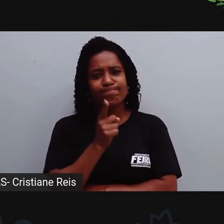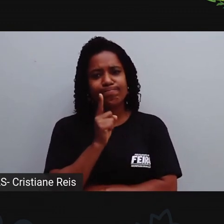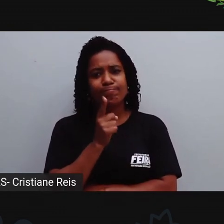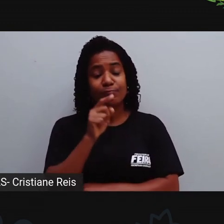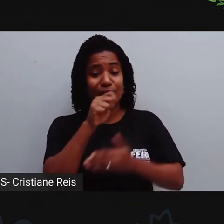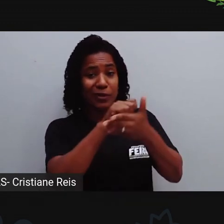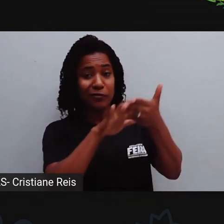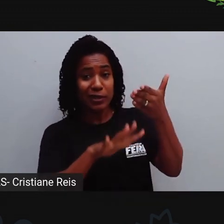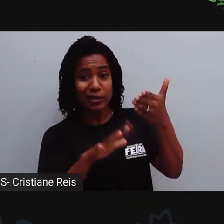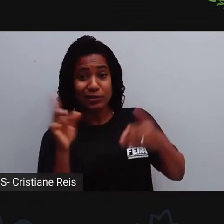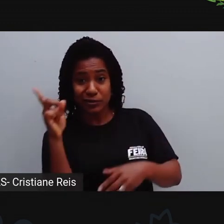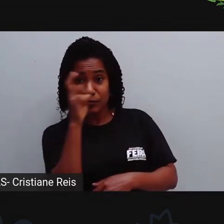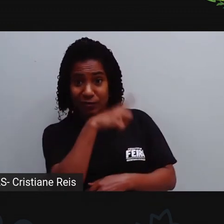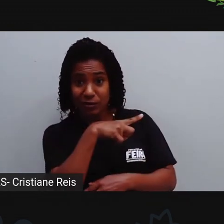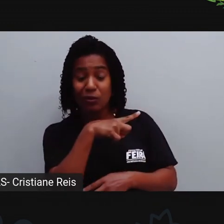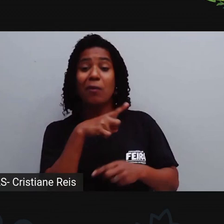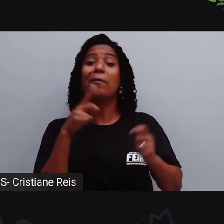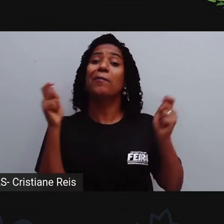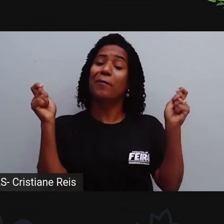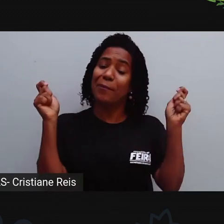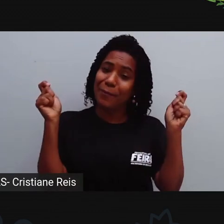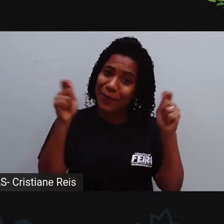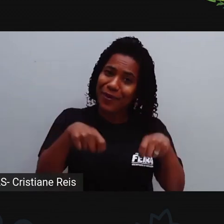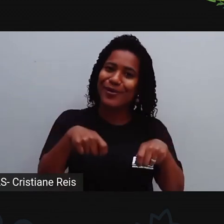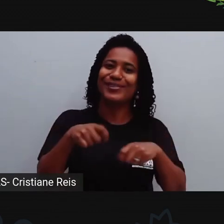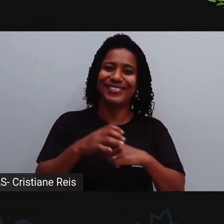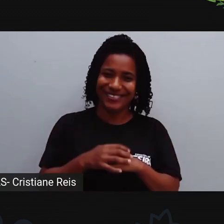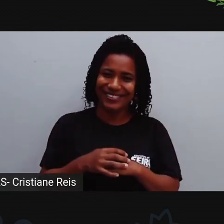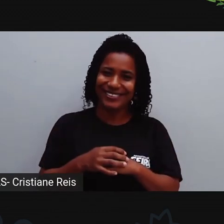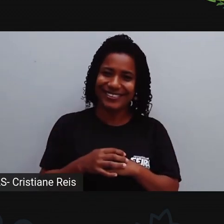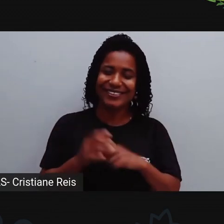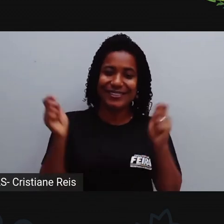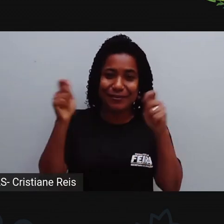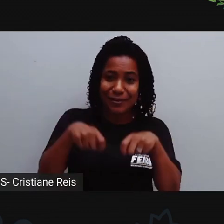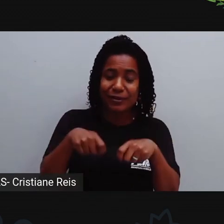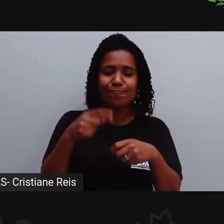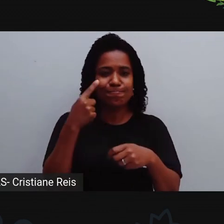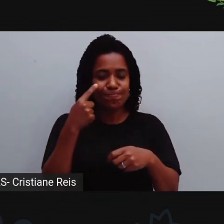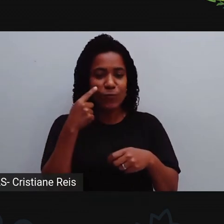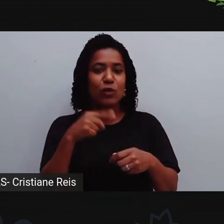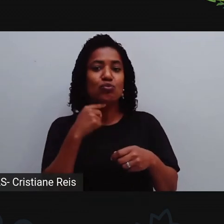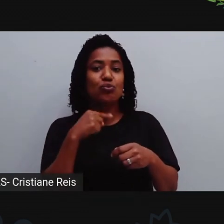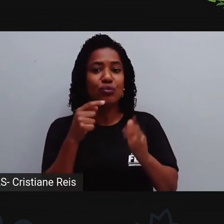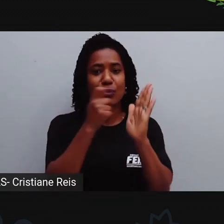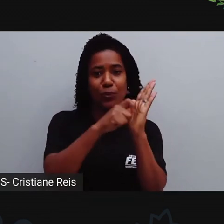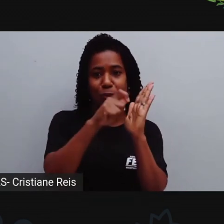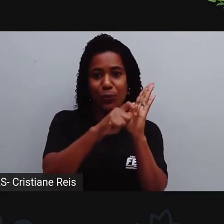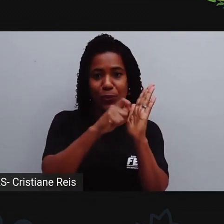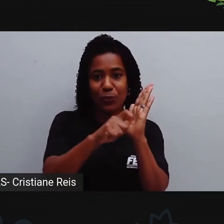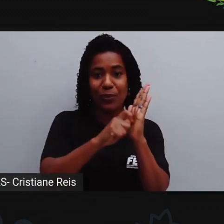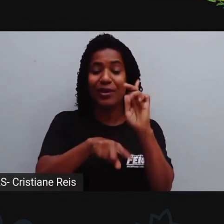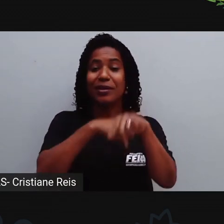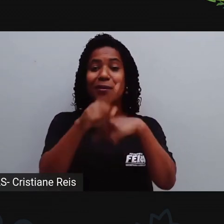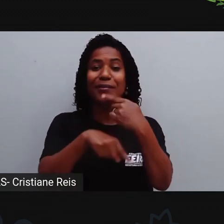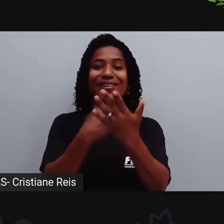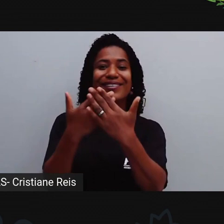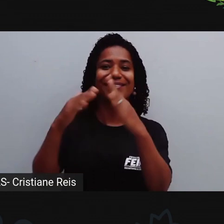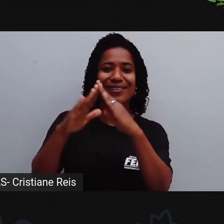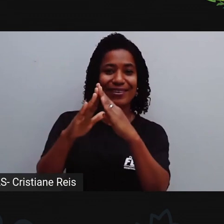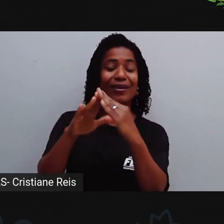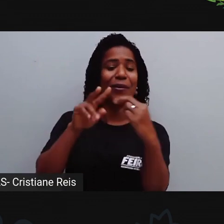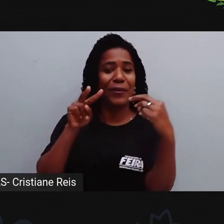de vocês aí, de alguma questão da atividade, vocês podem estar fazendo a observação nessa questão e quando vocês estiverem no momento